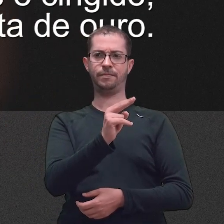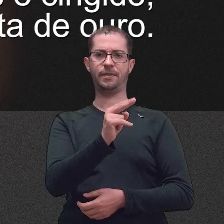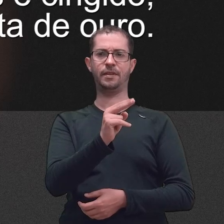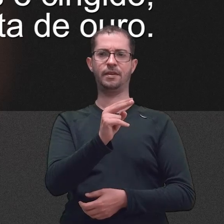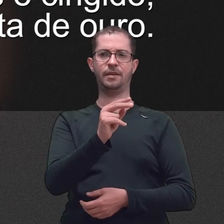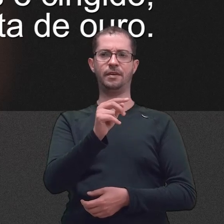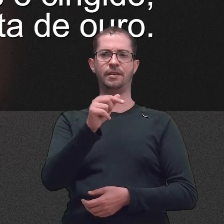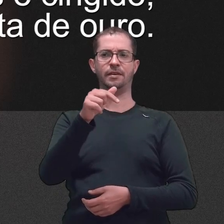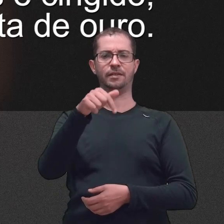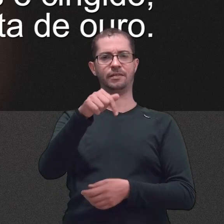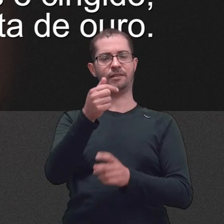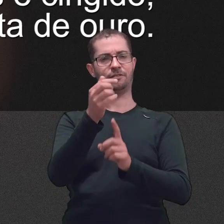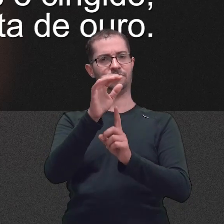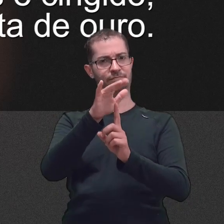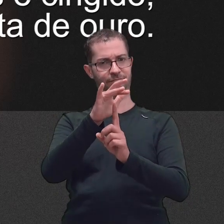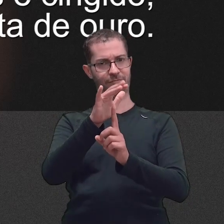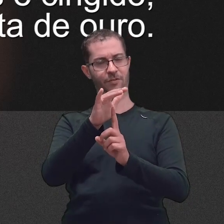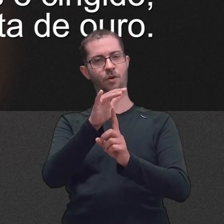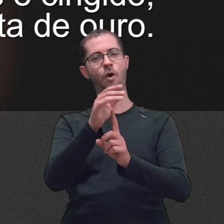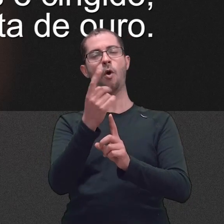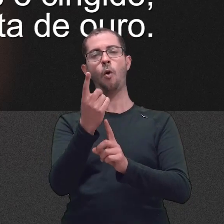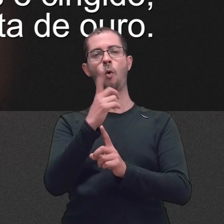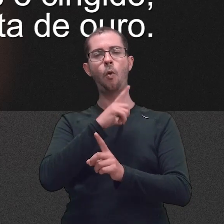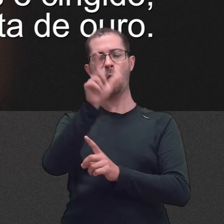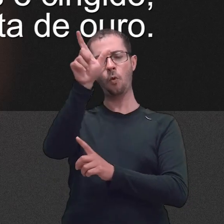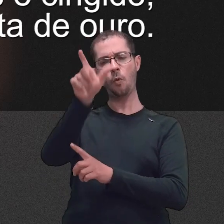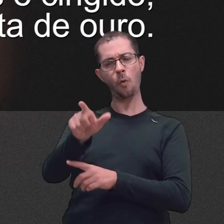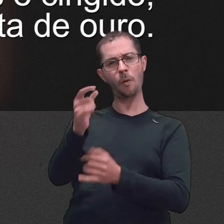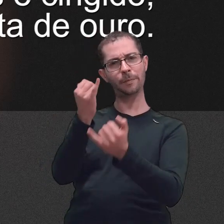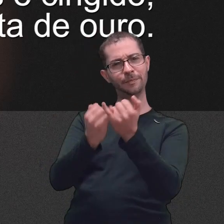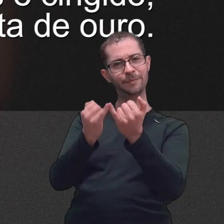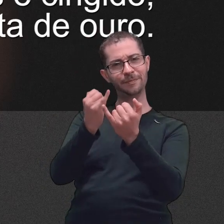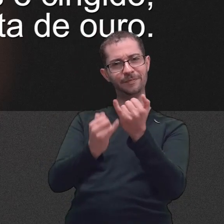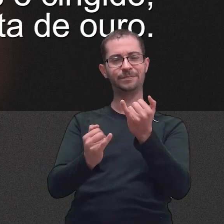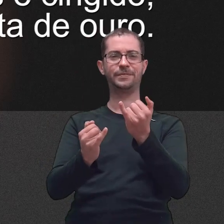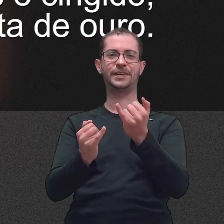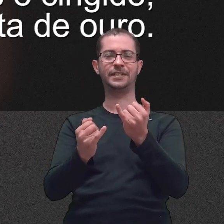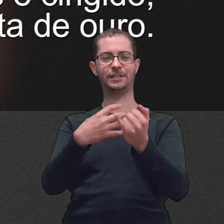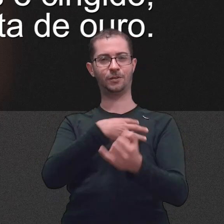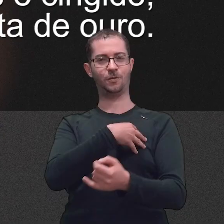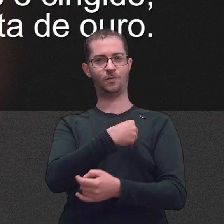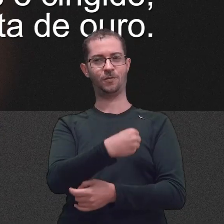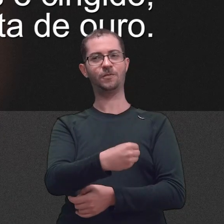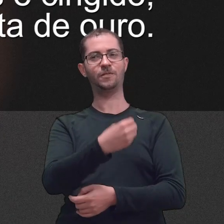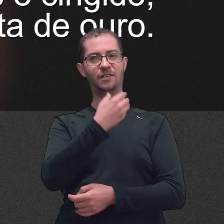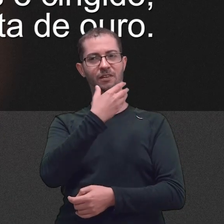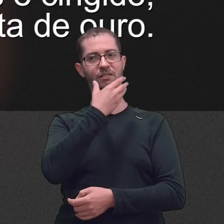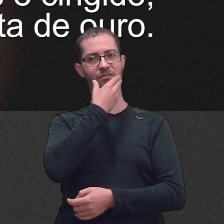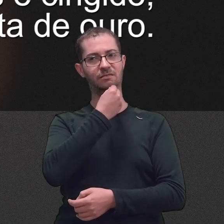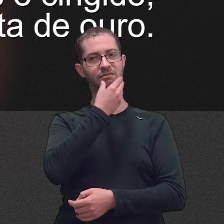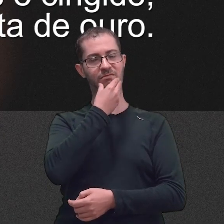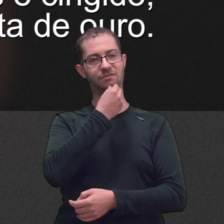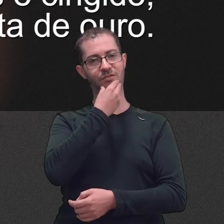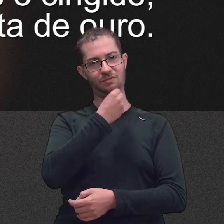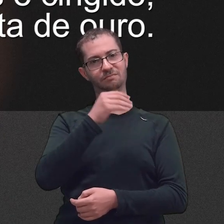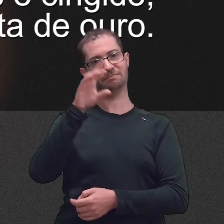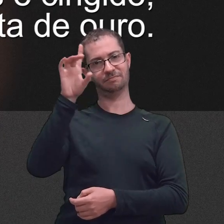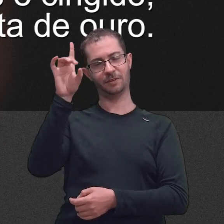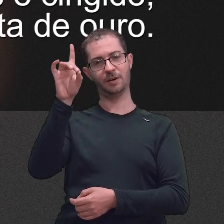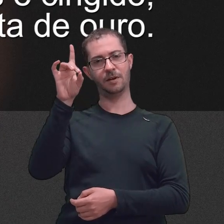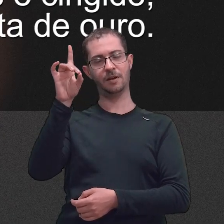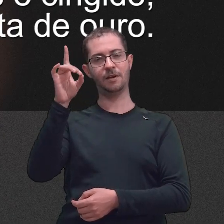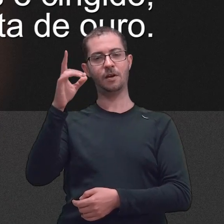candeeiros, um semelhante a filho do homem, com vestes talares e singido à altura do peito,